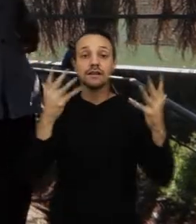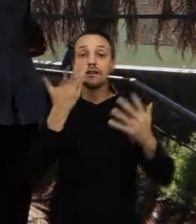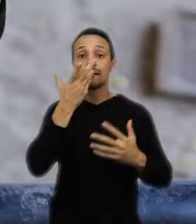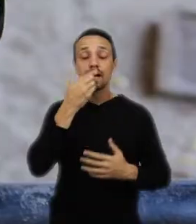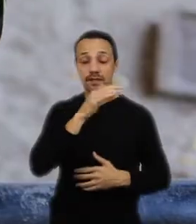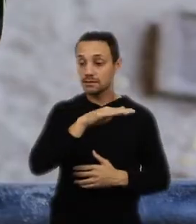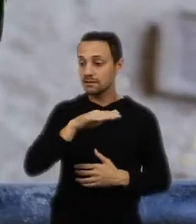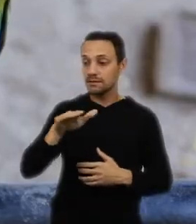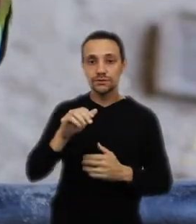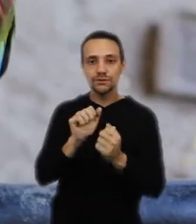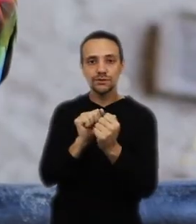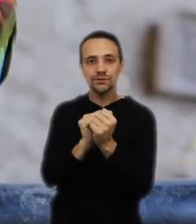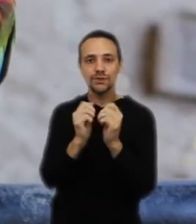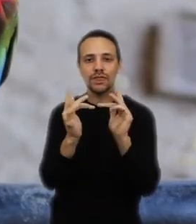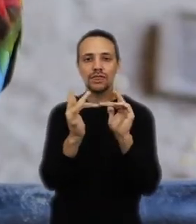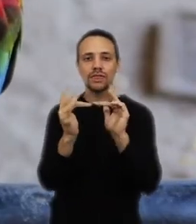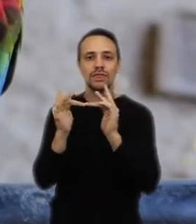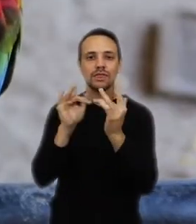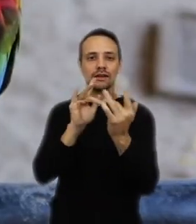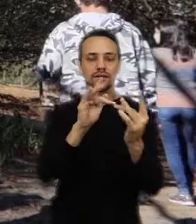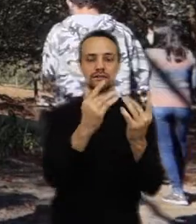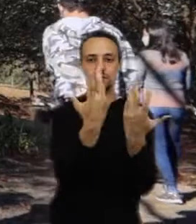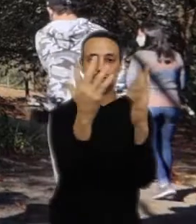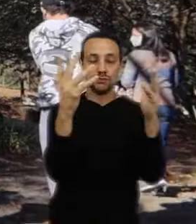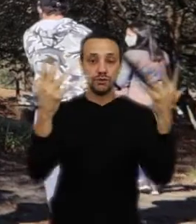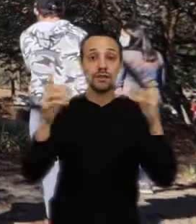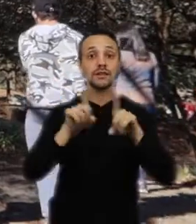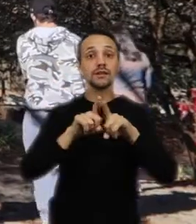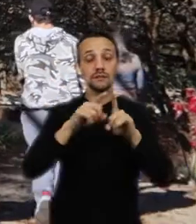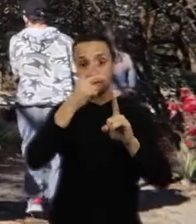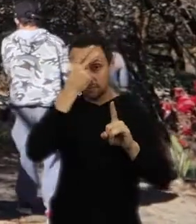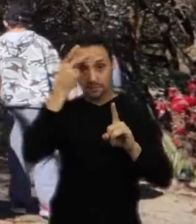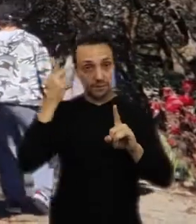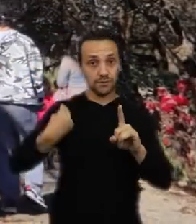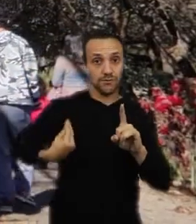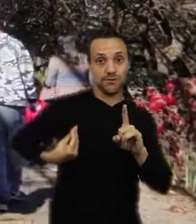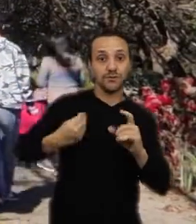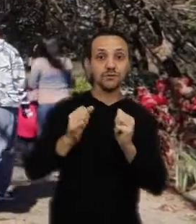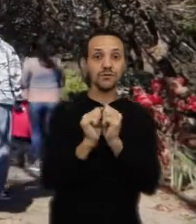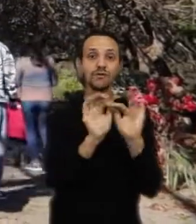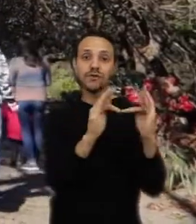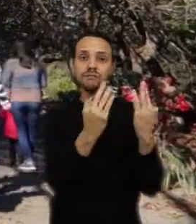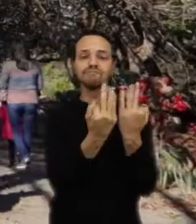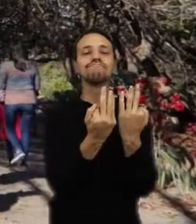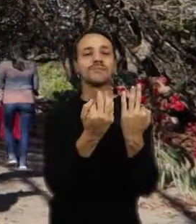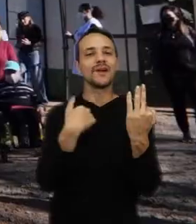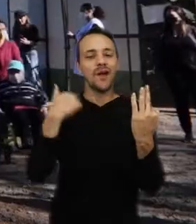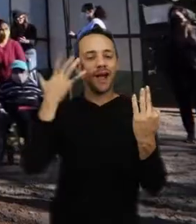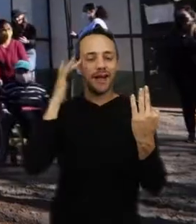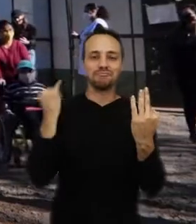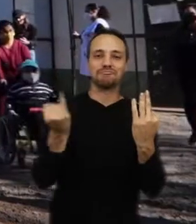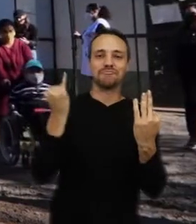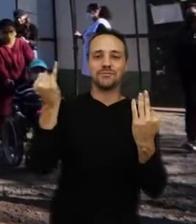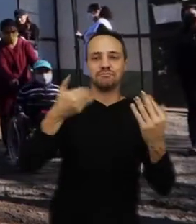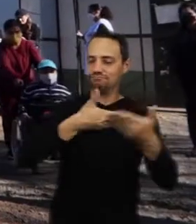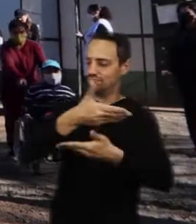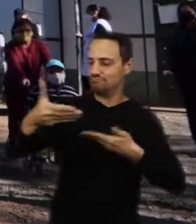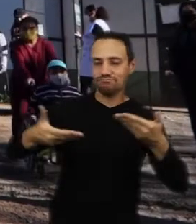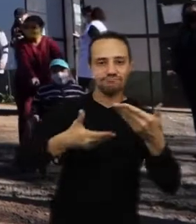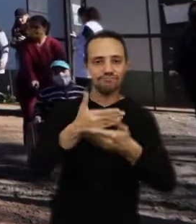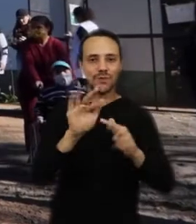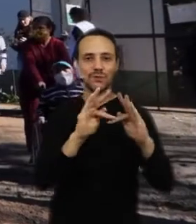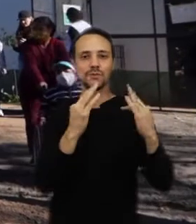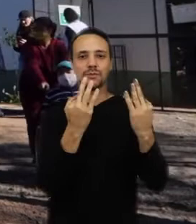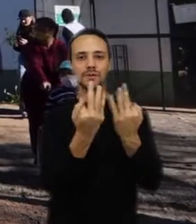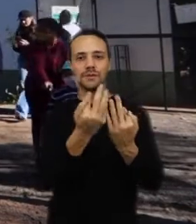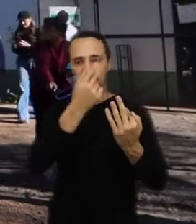em contato com a natureza. E também estão presentes os familiares, acho que é muito importante, né? Essa interação com a família, essa interação com